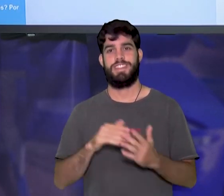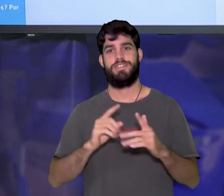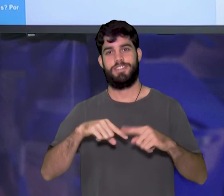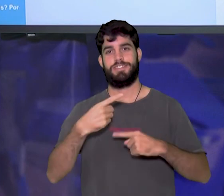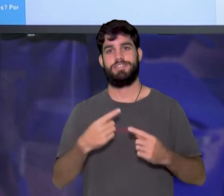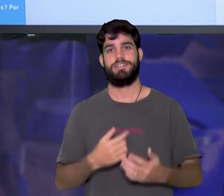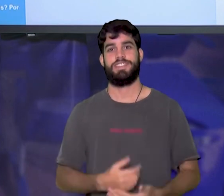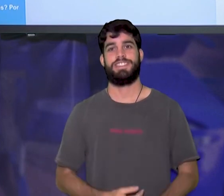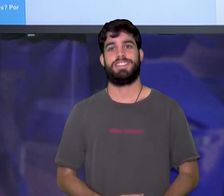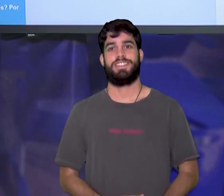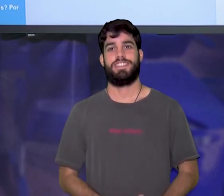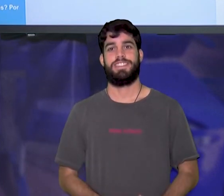Tchau. Tchau. Tchau. Tchau. Tchau. Tchau.